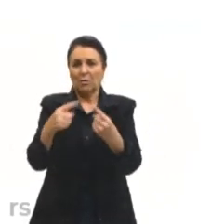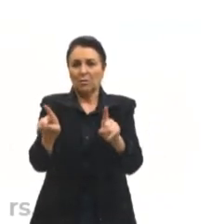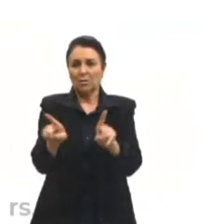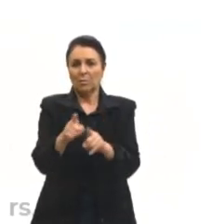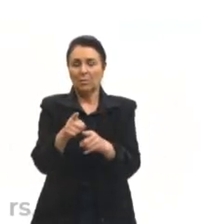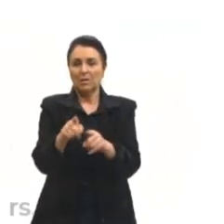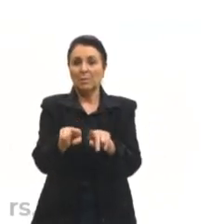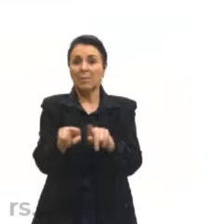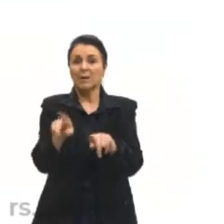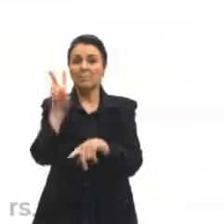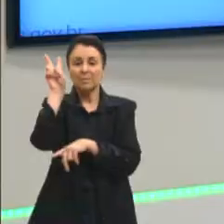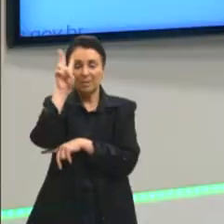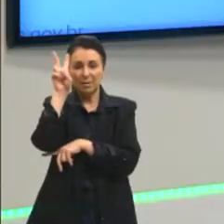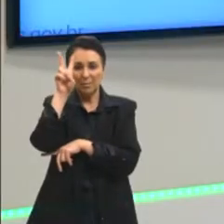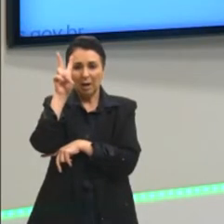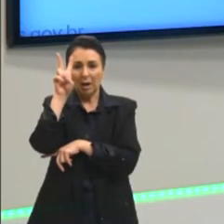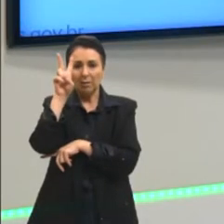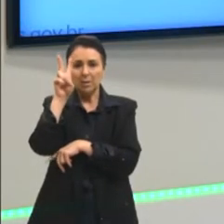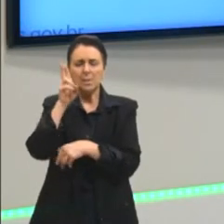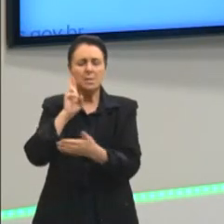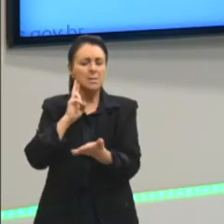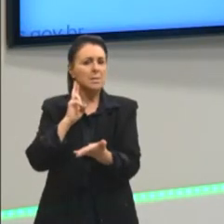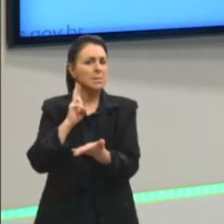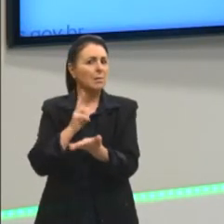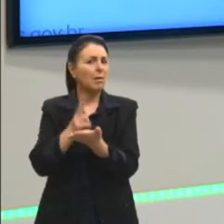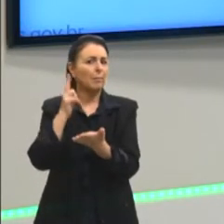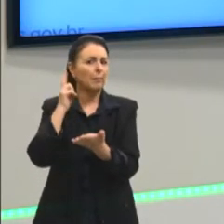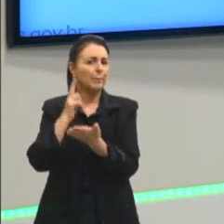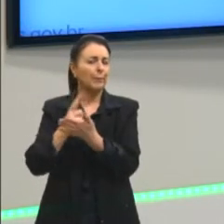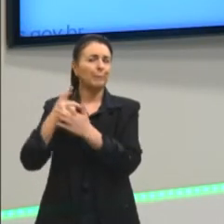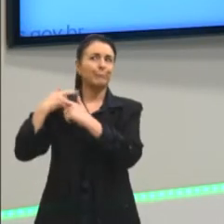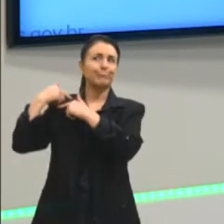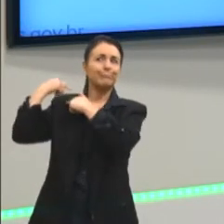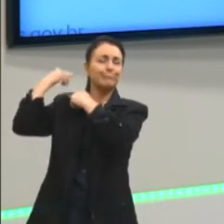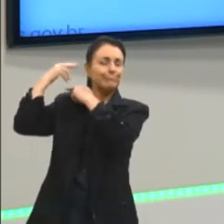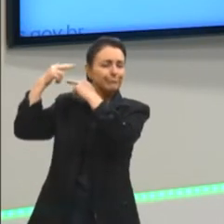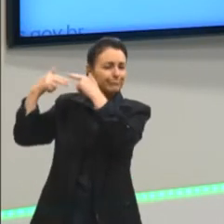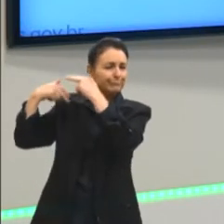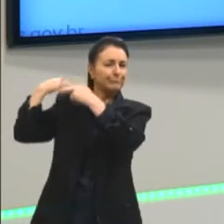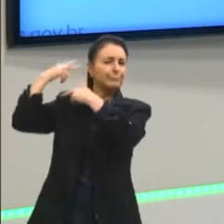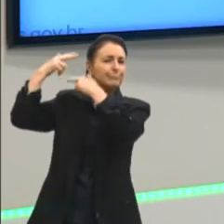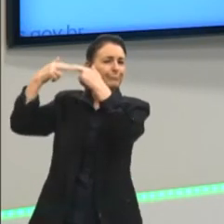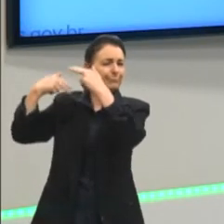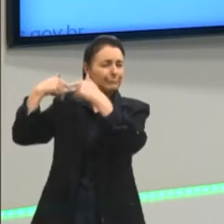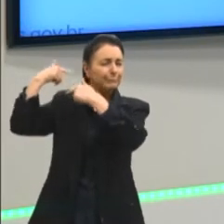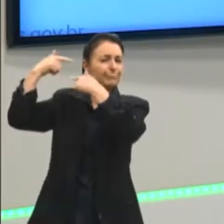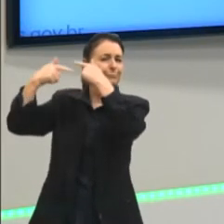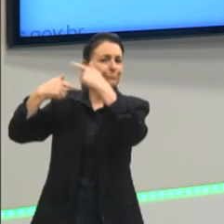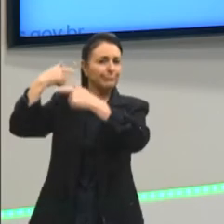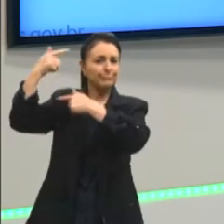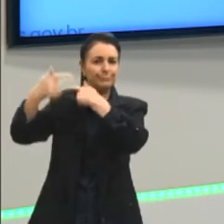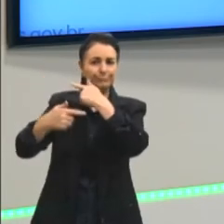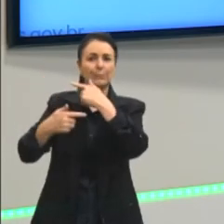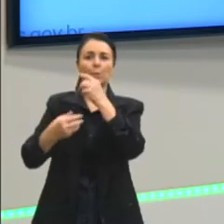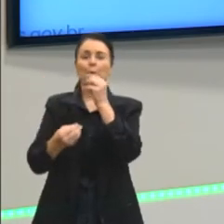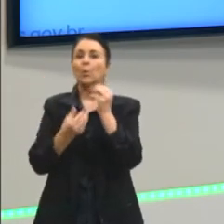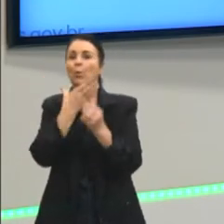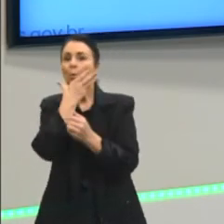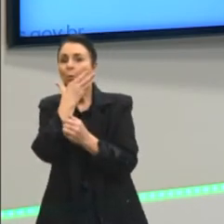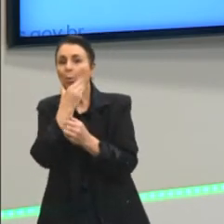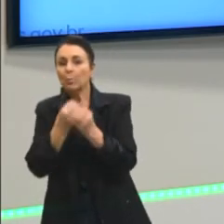lembrá-los que, desde que o mundo é mundo, o homem produz música. Desde que o mundo é mundo, o homem produz sons,